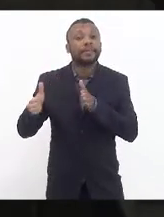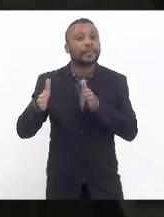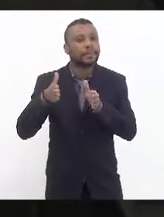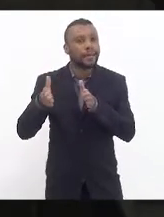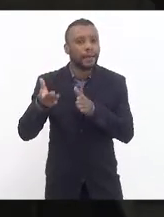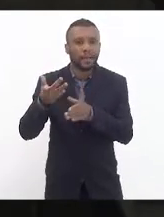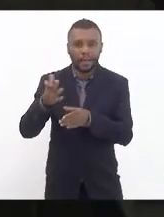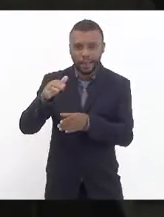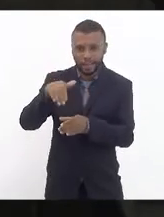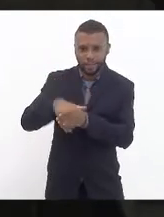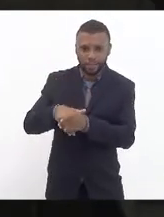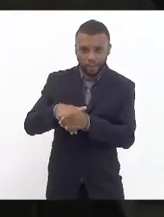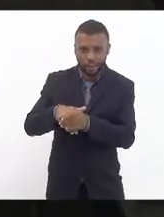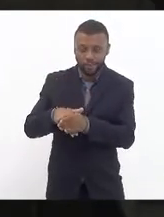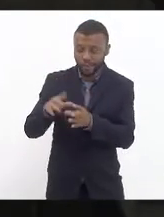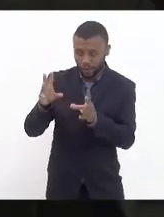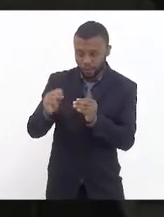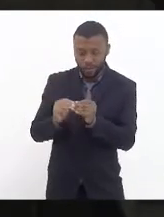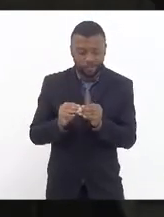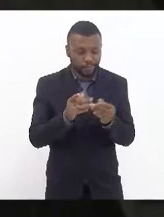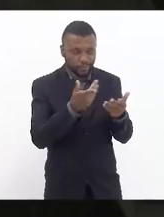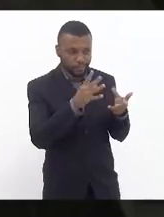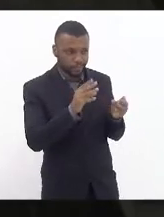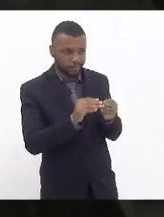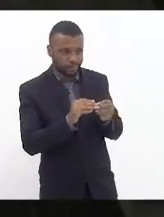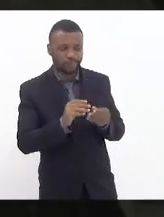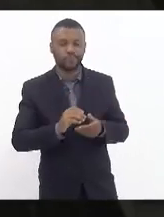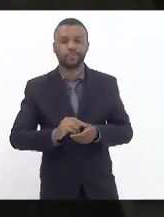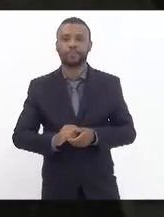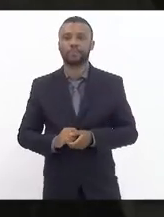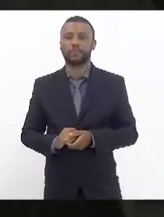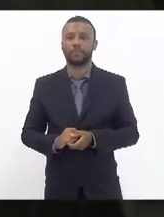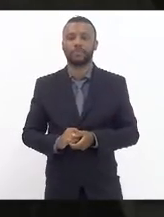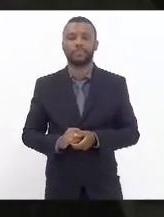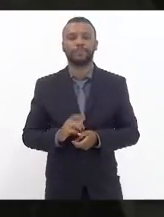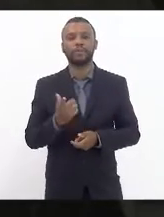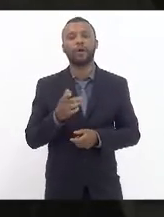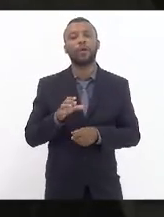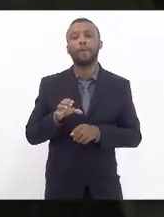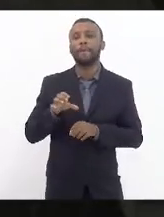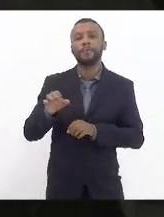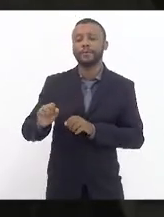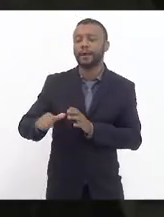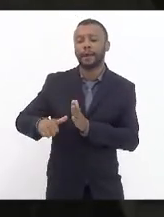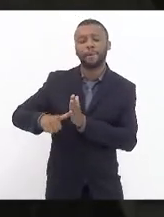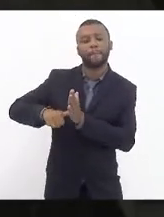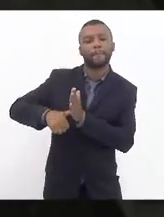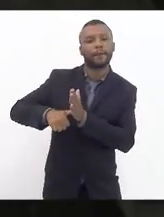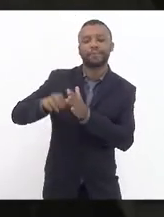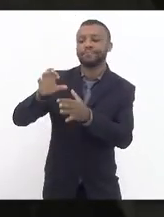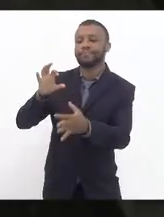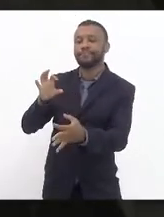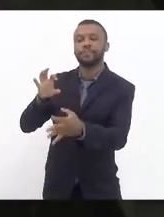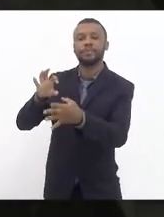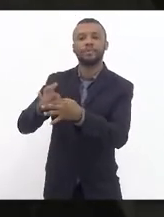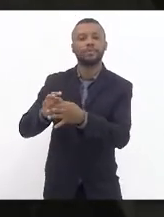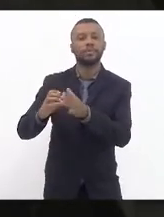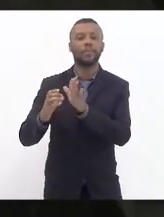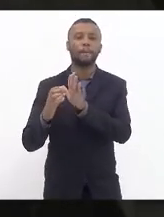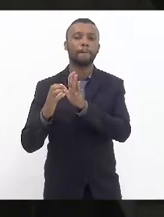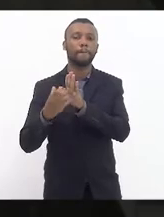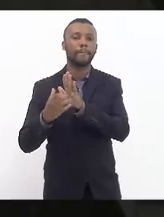Para concluir? Concluindo, senhora presidente, busquei uma filiação a um